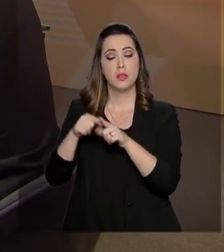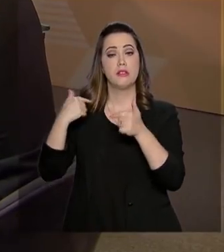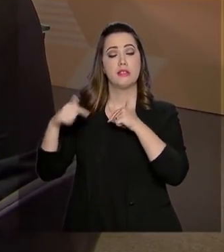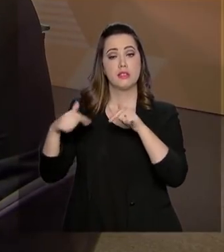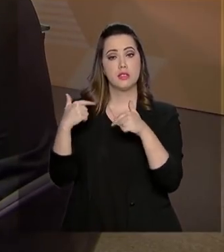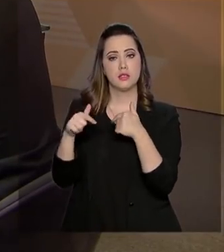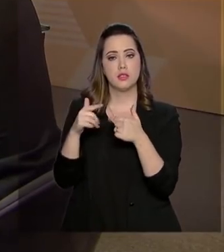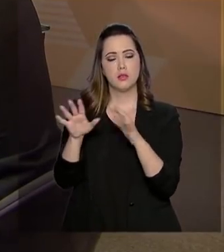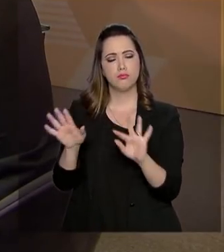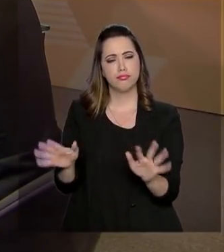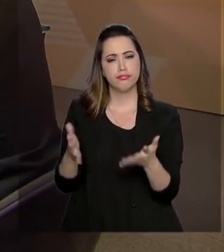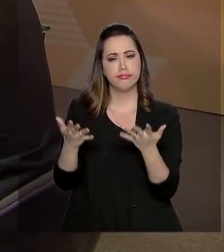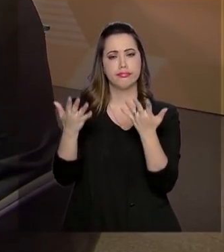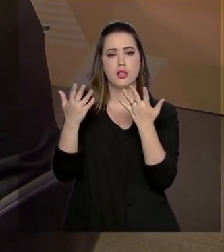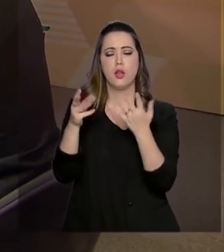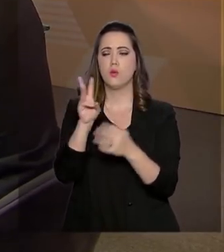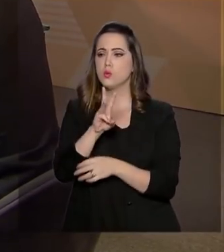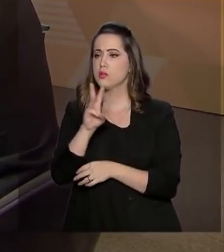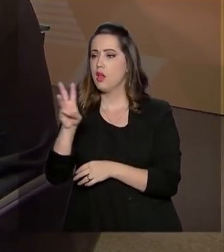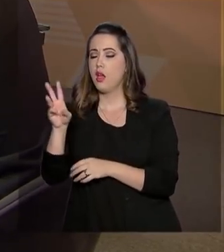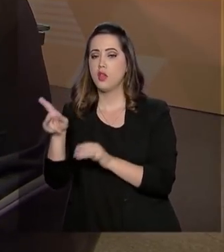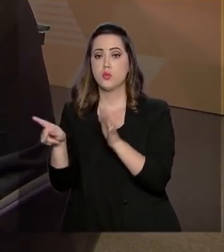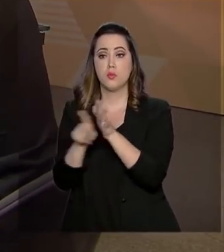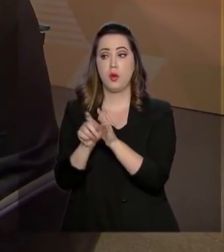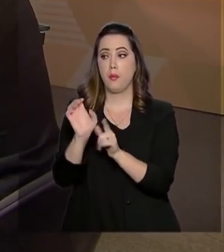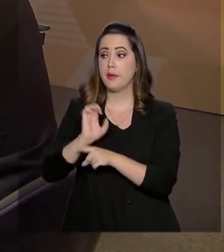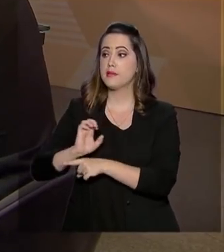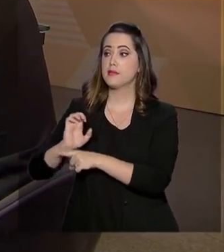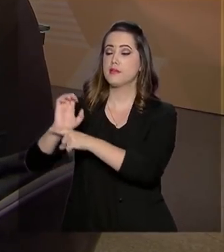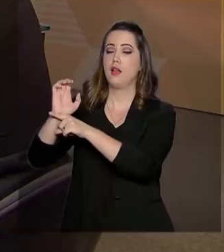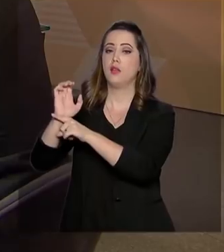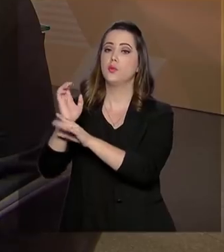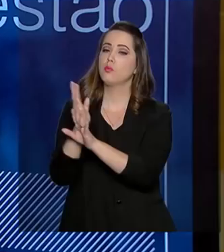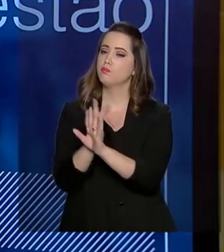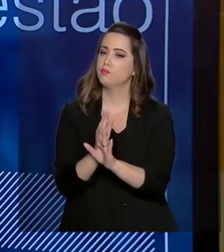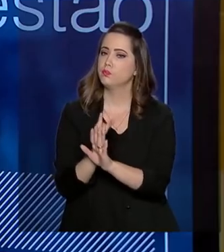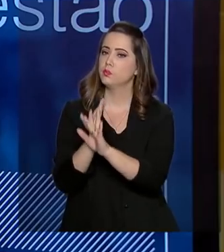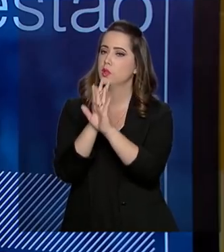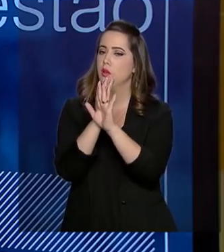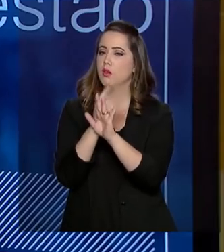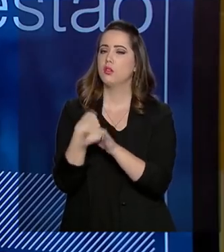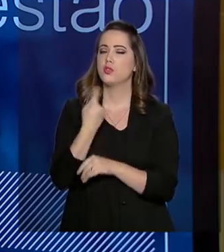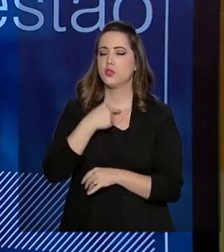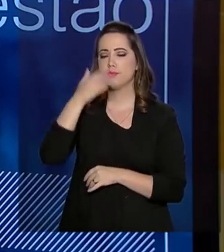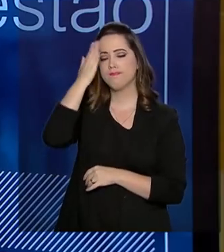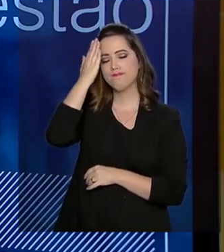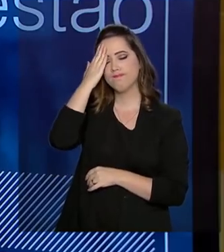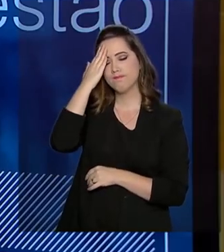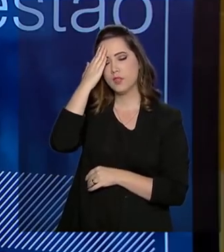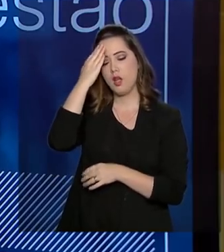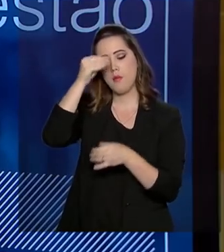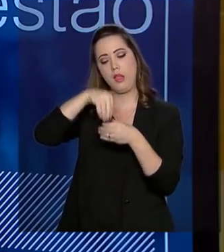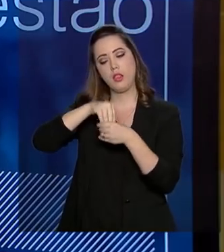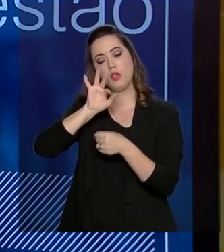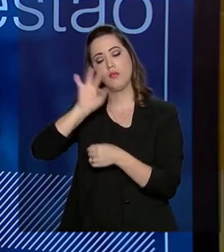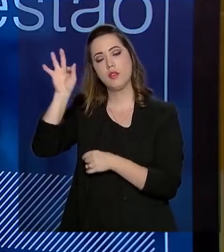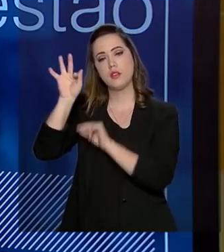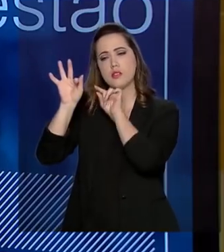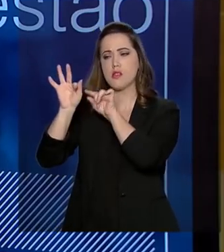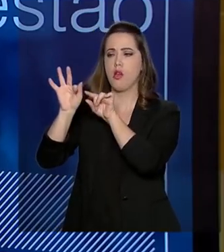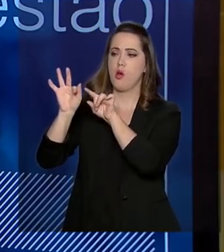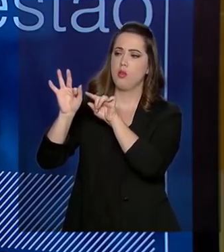trabalhando no fomento de portais da transparência em estados e municípios. A gente sabe que nós vivemos uma federação, temos essa crise de termos